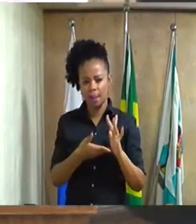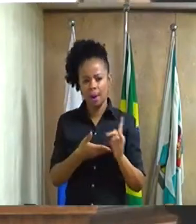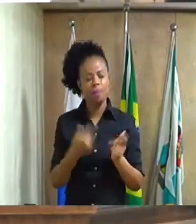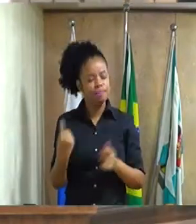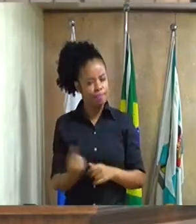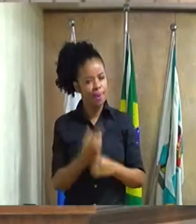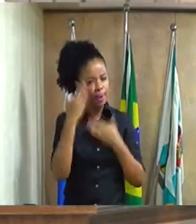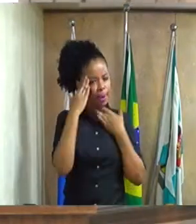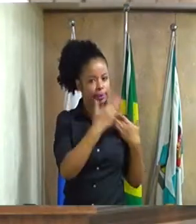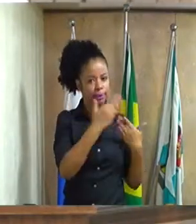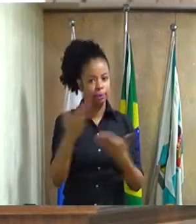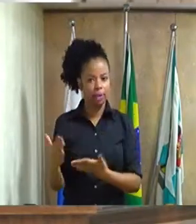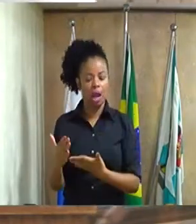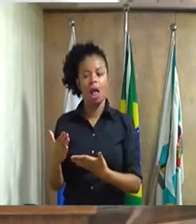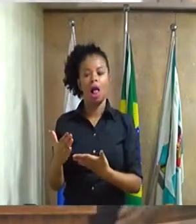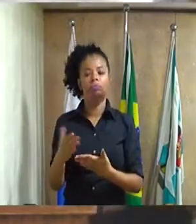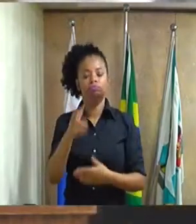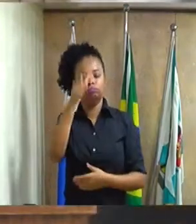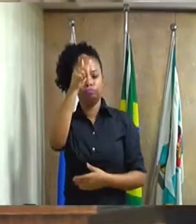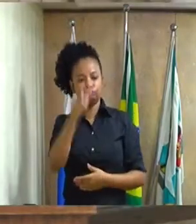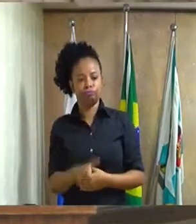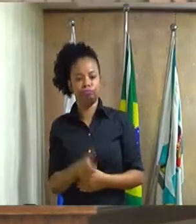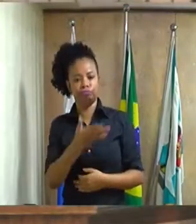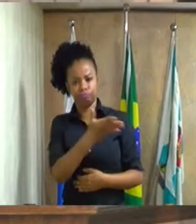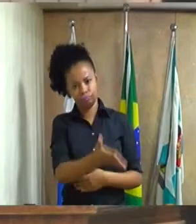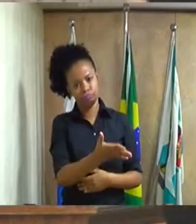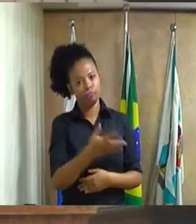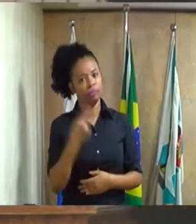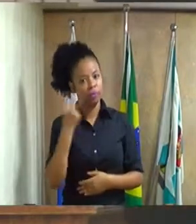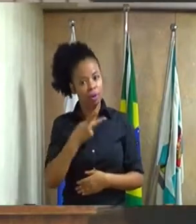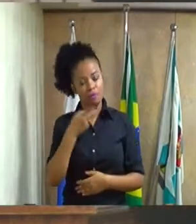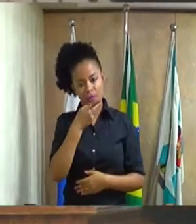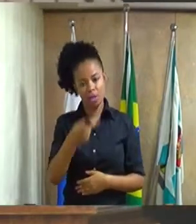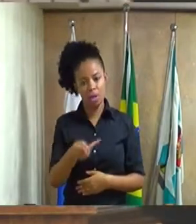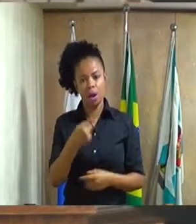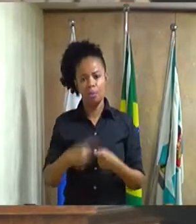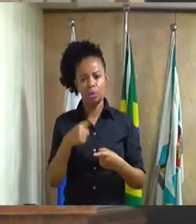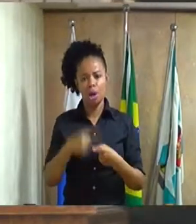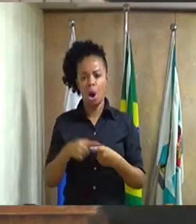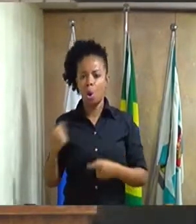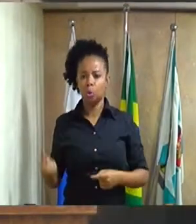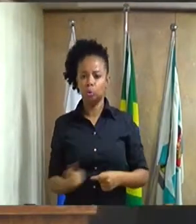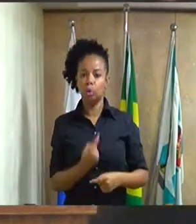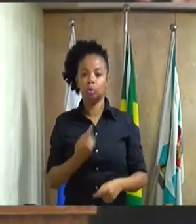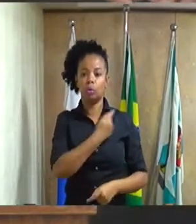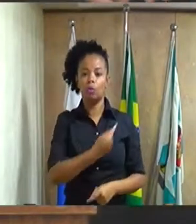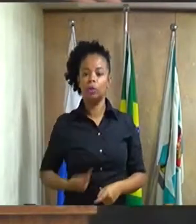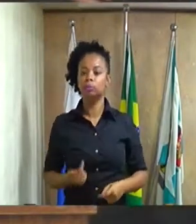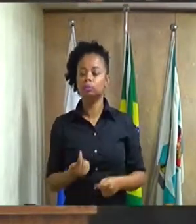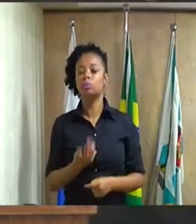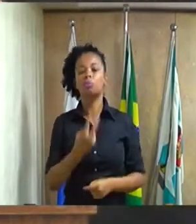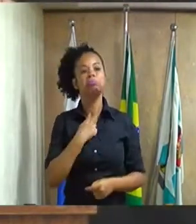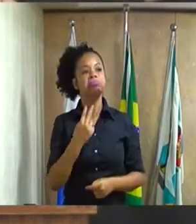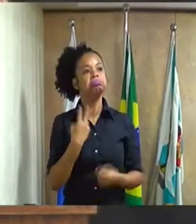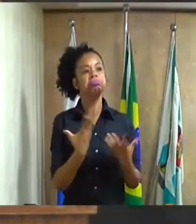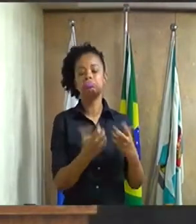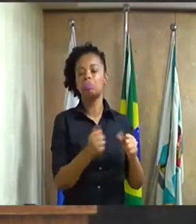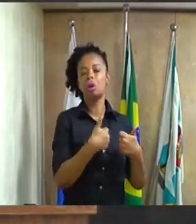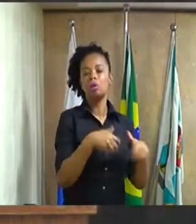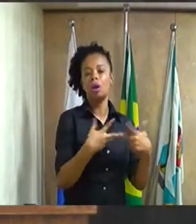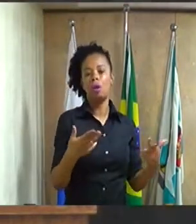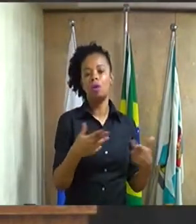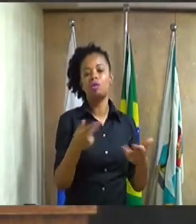agradece a Vossa Excelência pela forma como a Vossa Excelência traz, porque o nosso governo não vai admitir isso, entende, vereador? Sua Excelência,